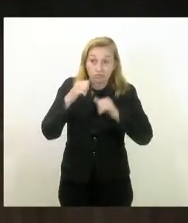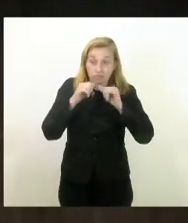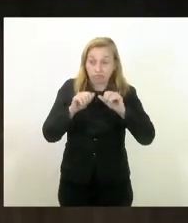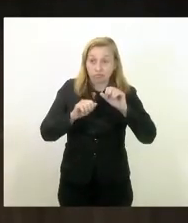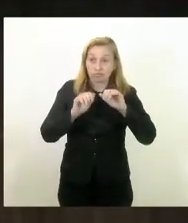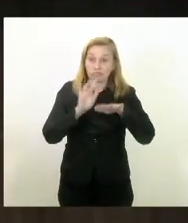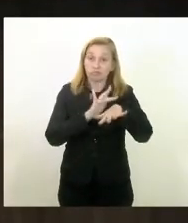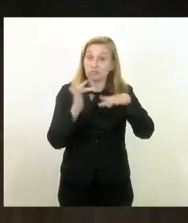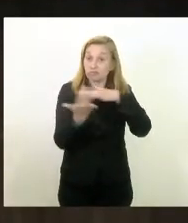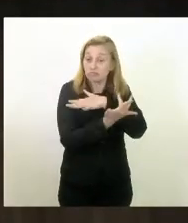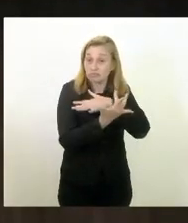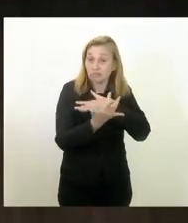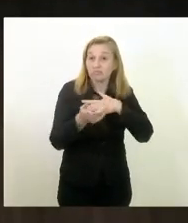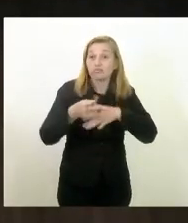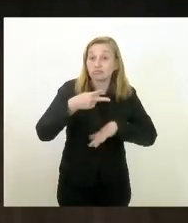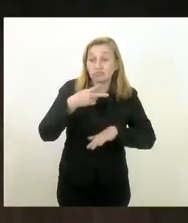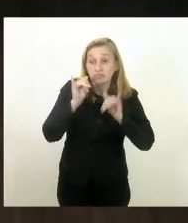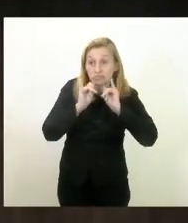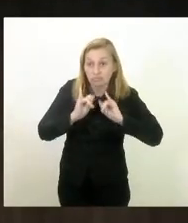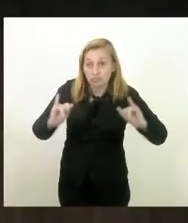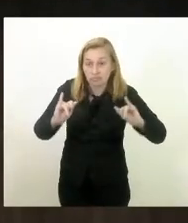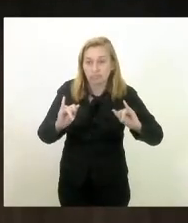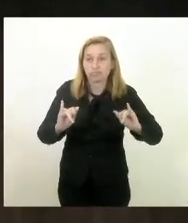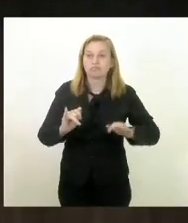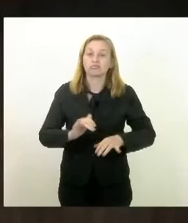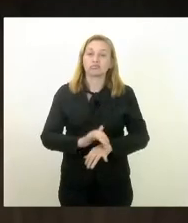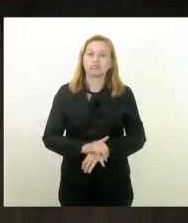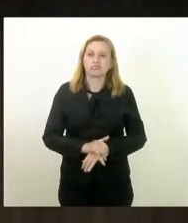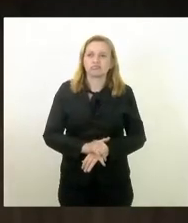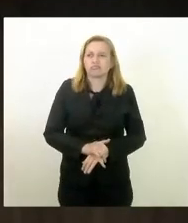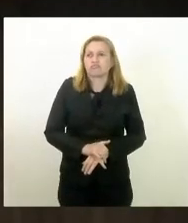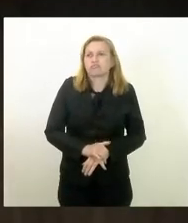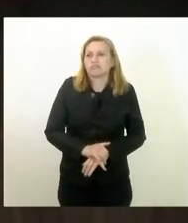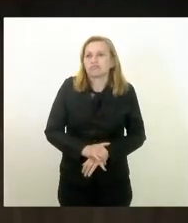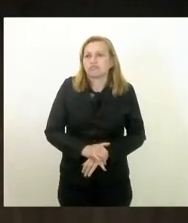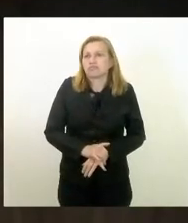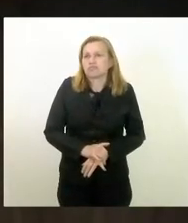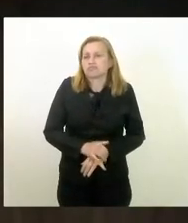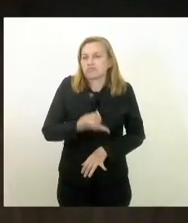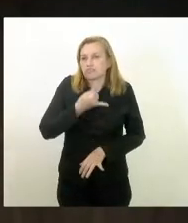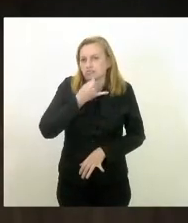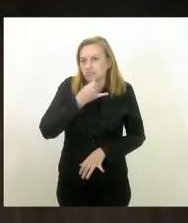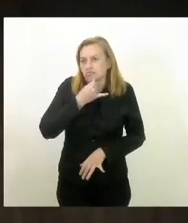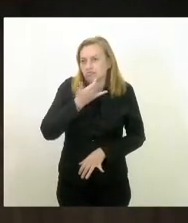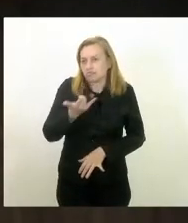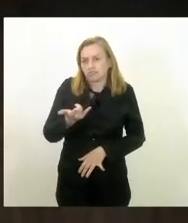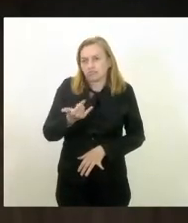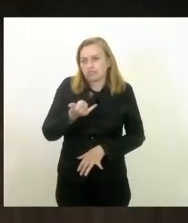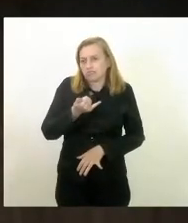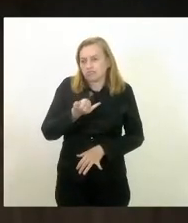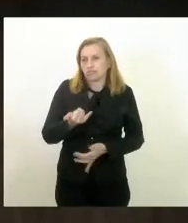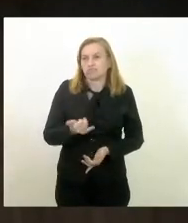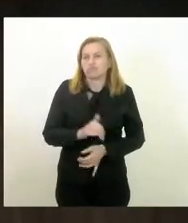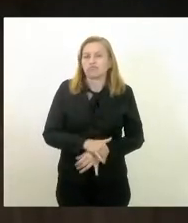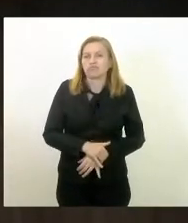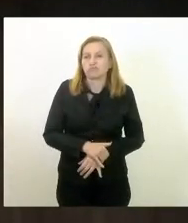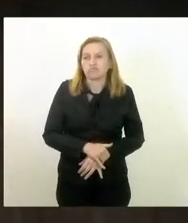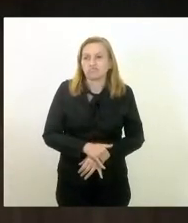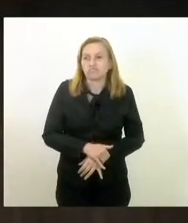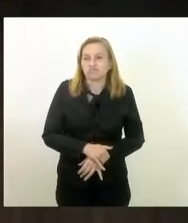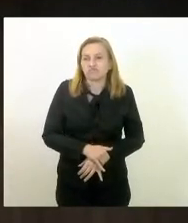já vou terminar eu quero dizer que causou estupefação deputado Flávio Serafini estupefação